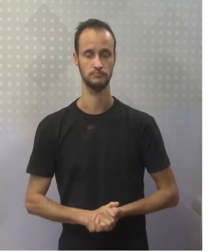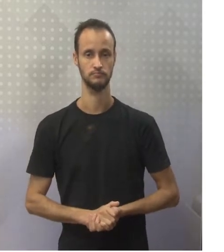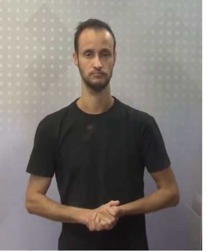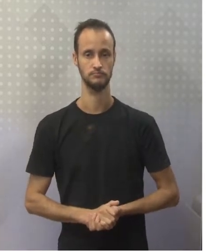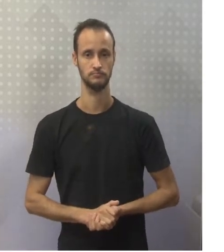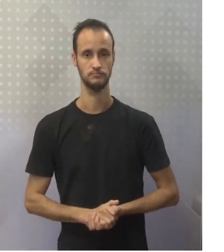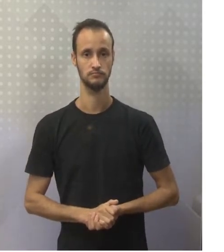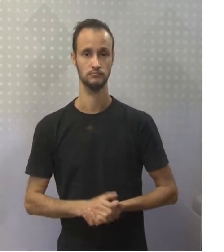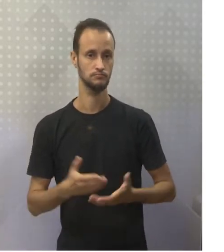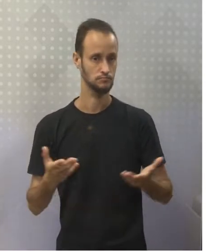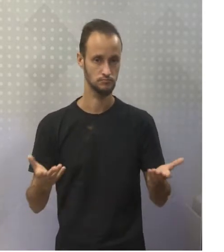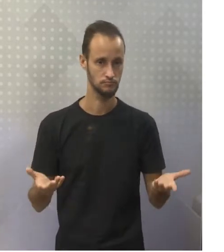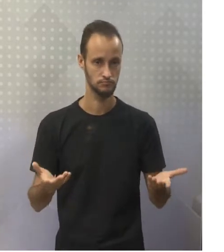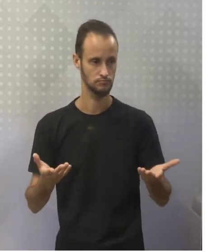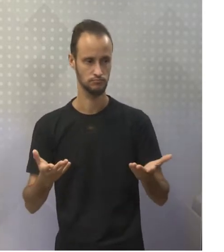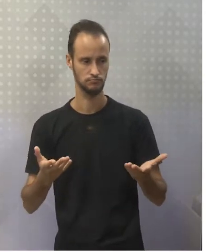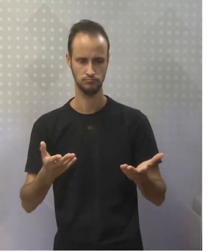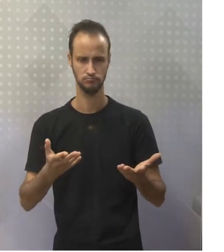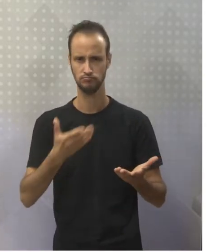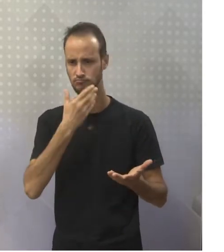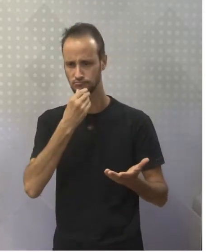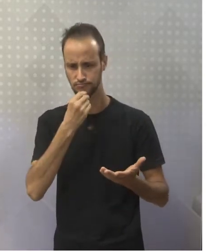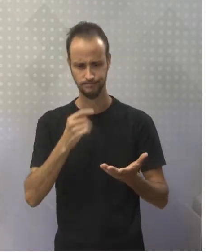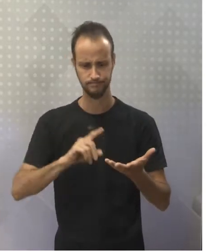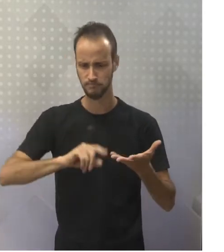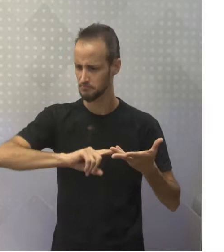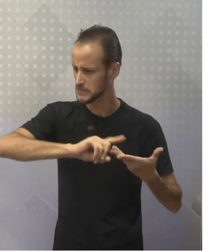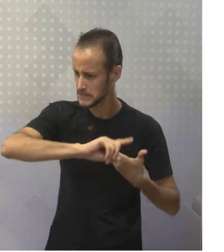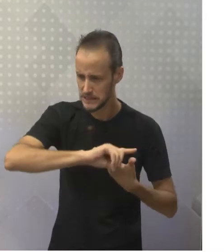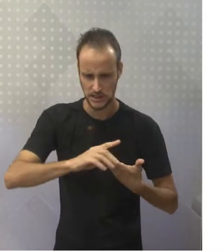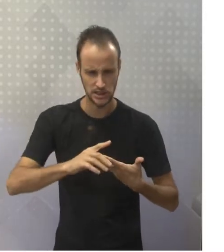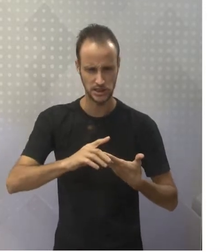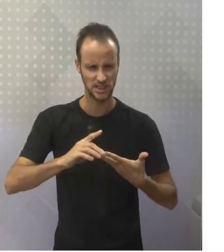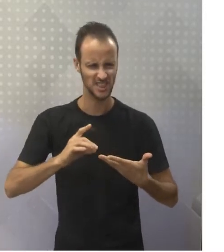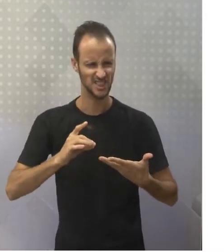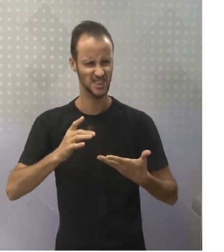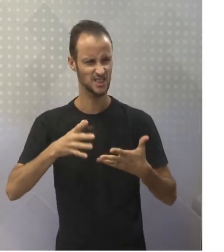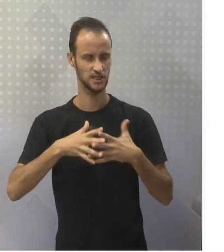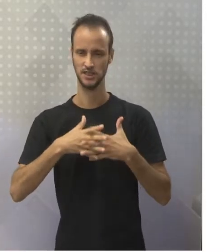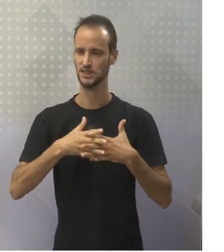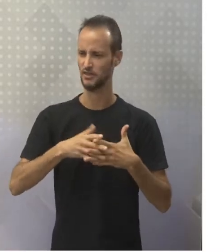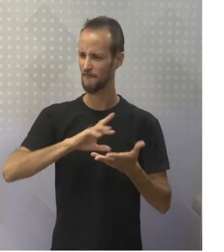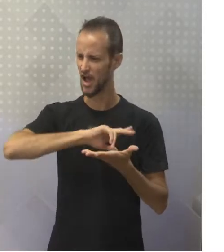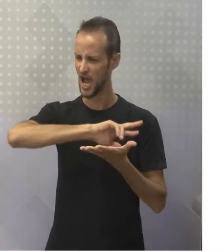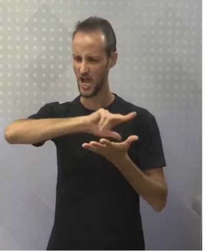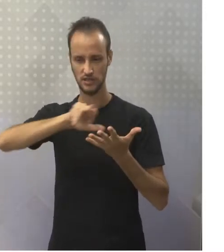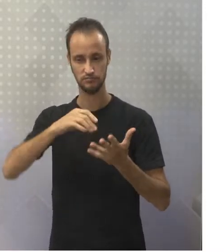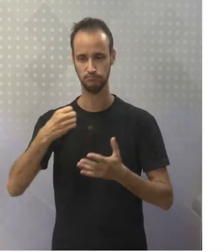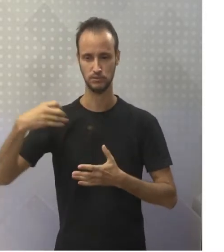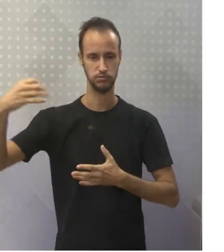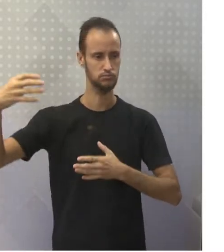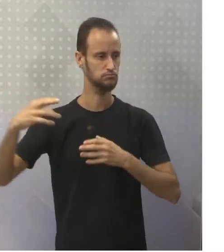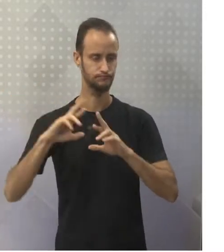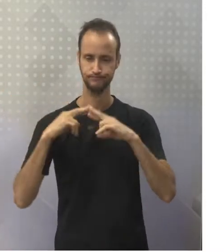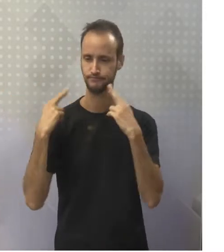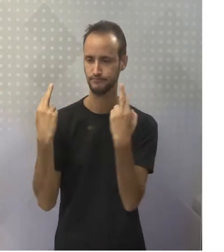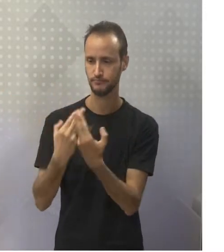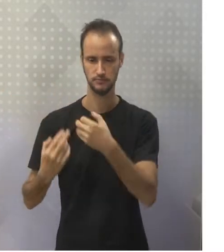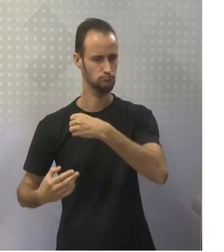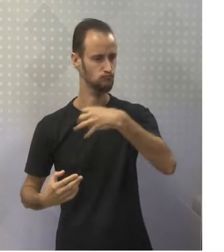Então, ele perdeu as contas, não De quantas vezes ele foi ao Brasil para uma reunião, viagens, não é isso?